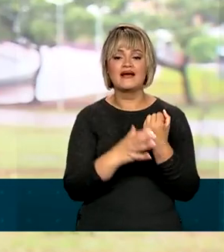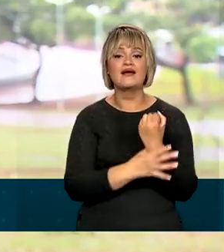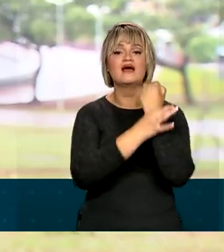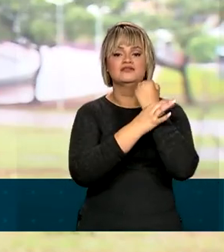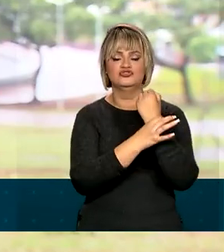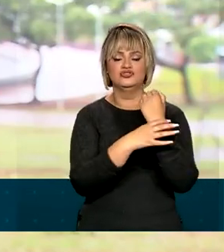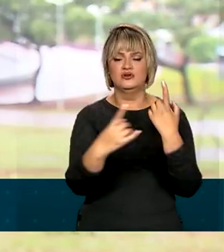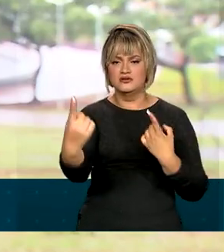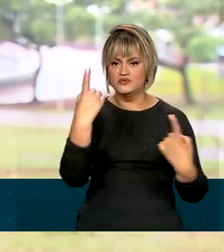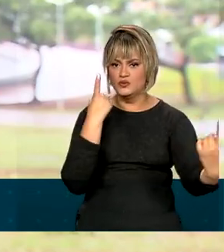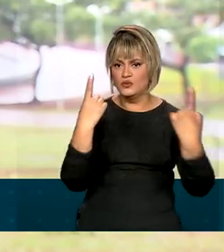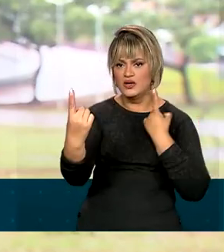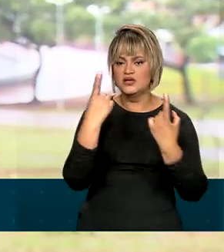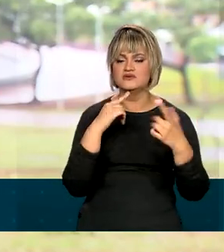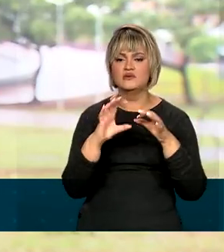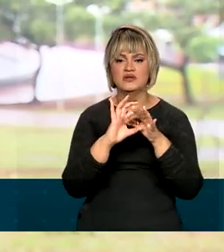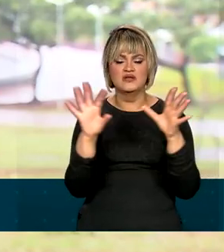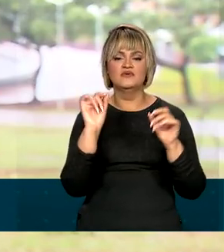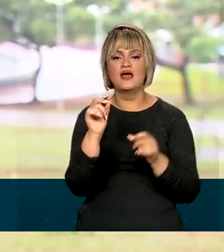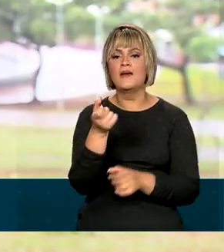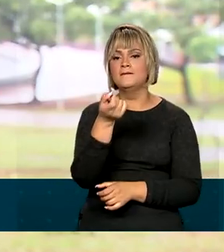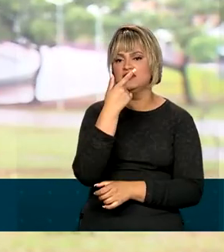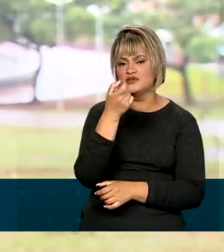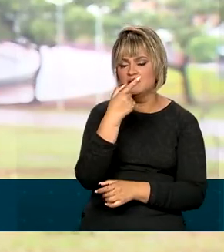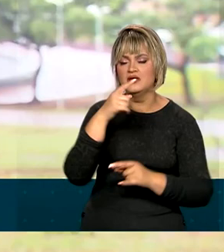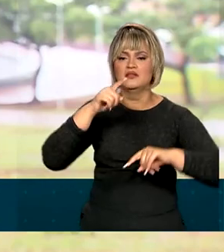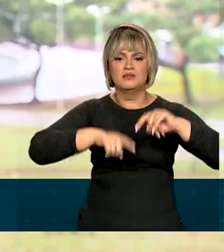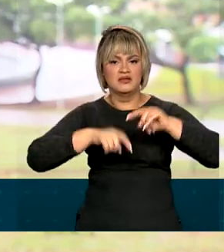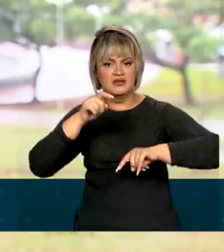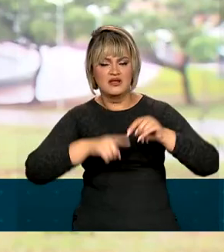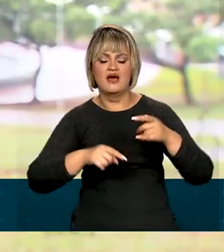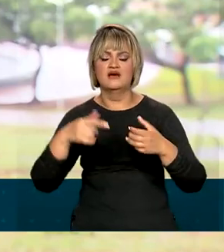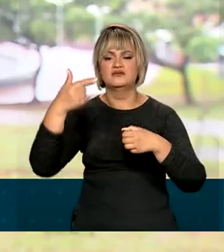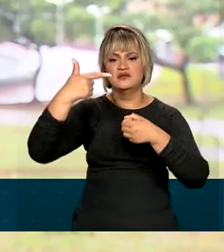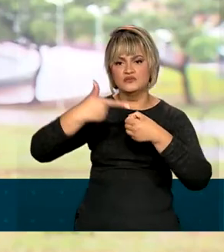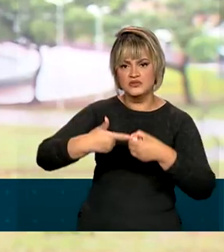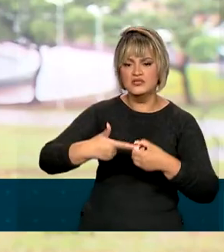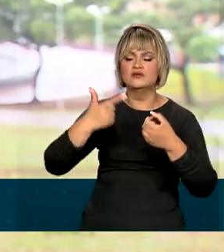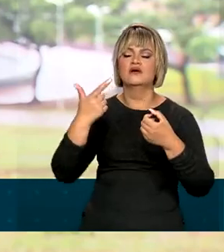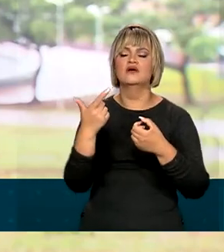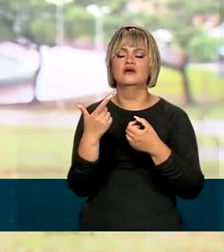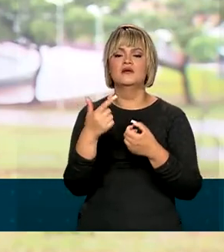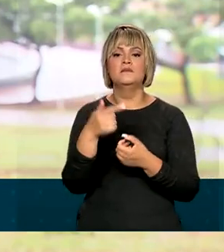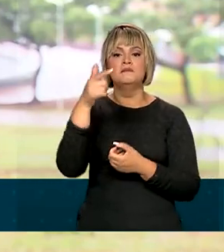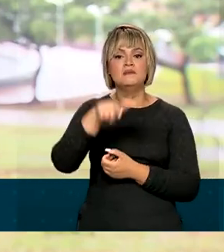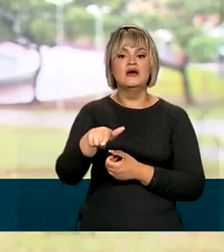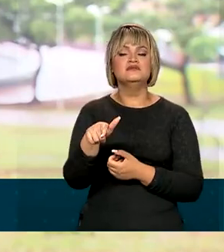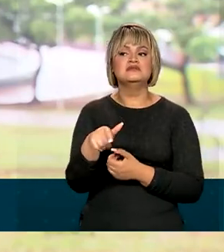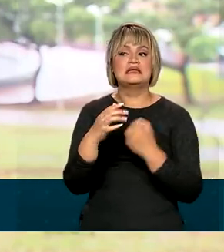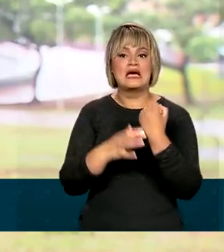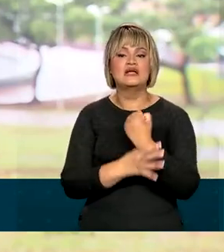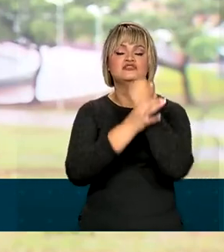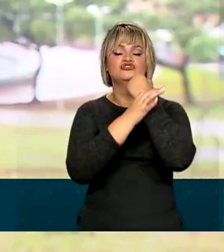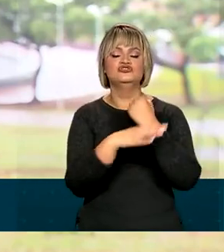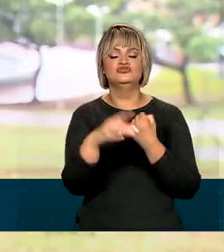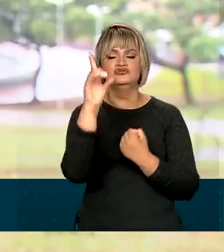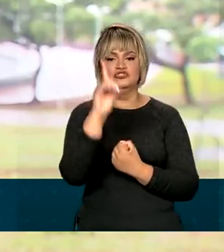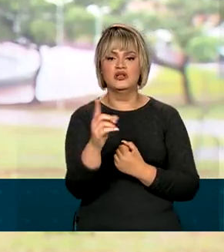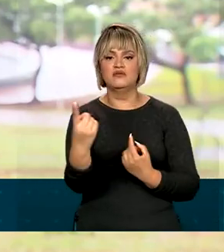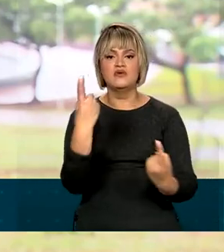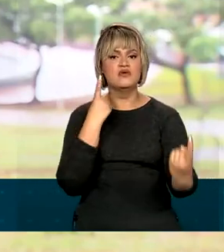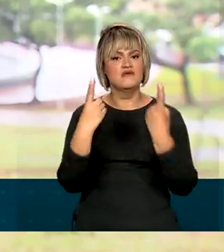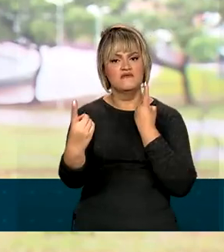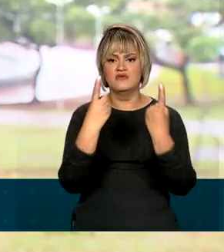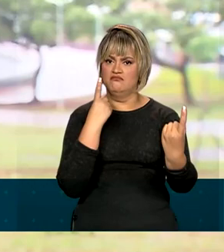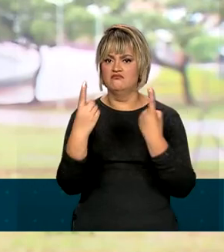circulação nas rodovias de medicamentos, insumos, bens e combustíveis. Também destacou que é preciso assegurar o direito de ir e vir da